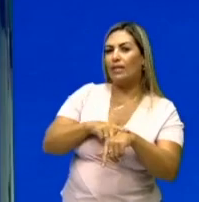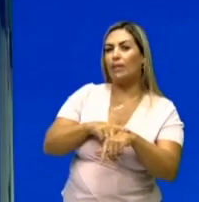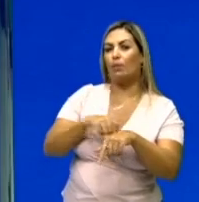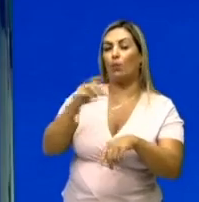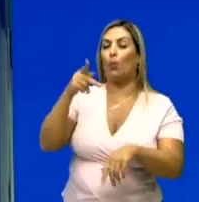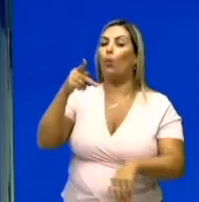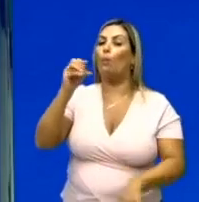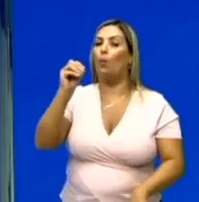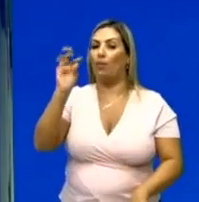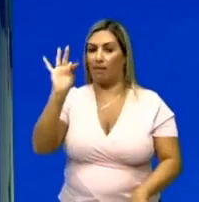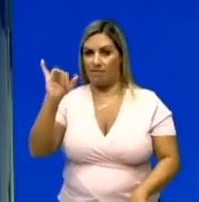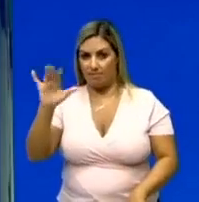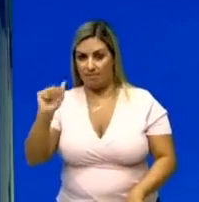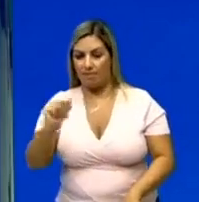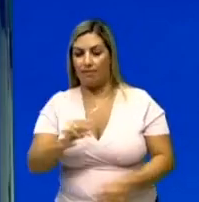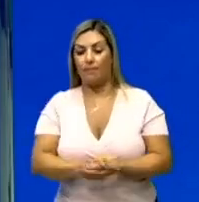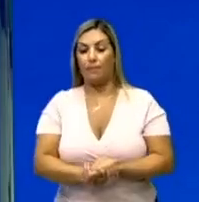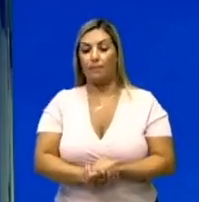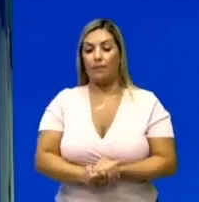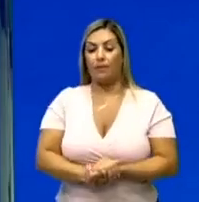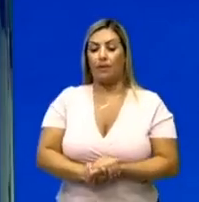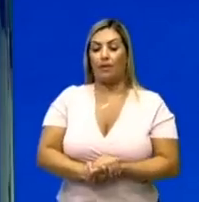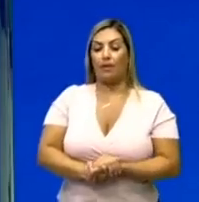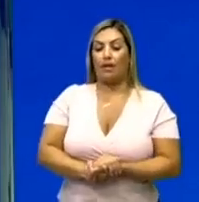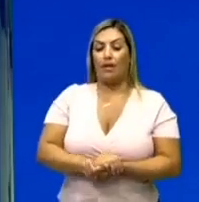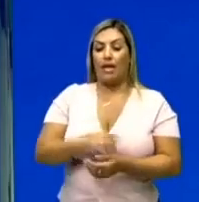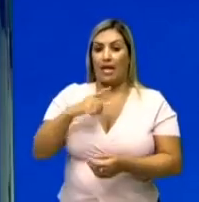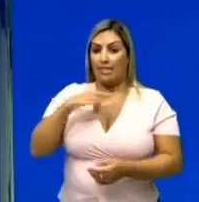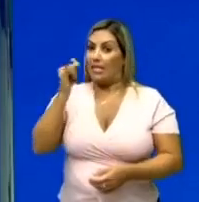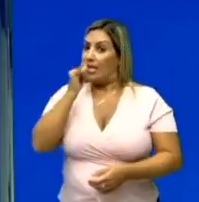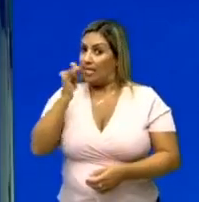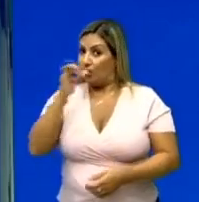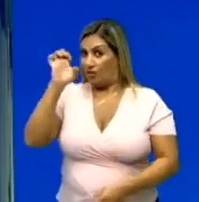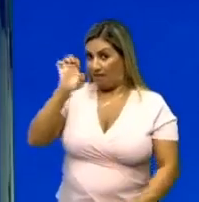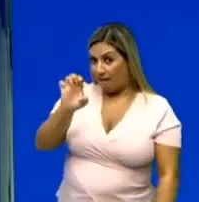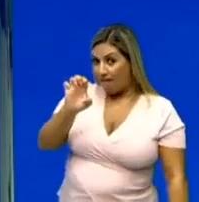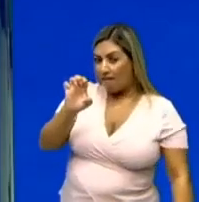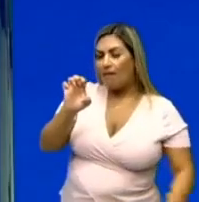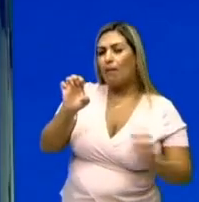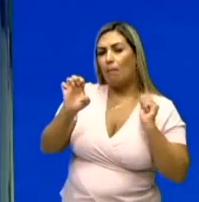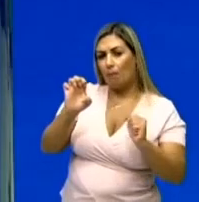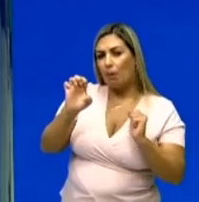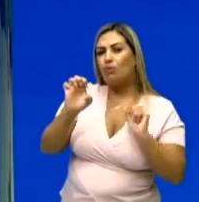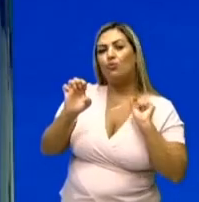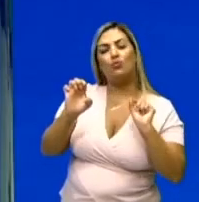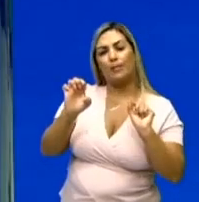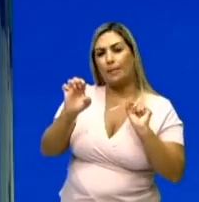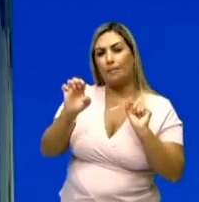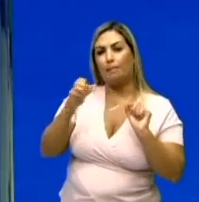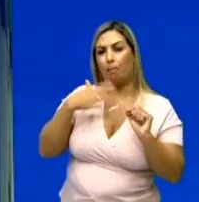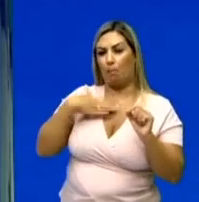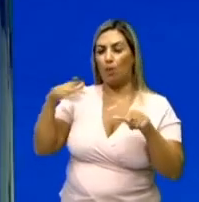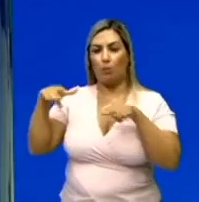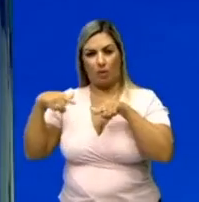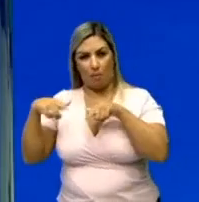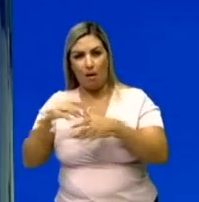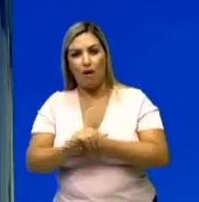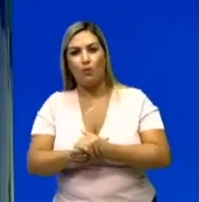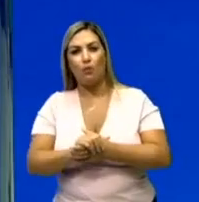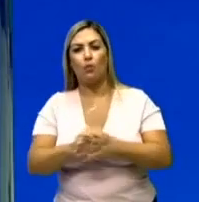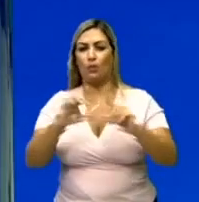potência. Beleza? Aí eu posso falar, então, que essa minha energia também pode ser, Fontenelle, o meu trabalho?